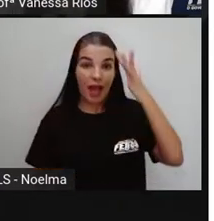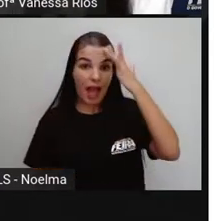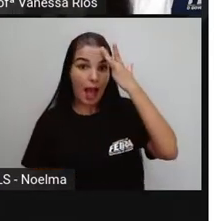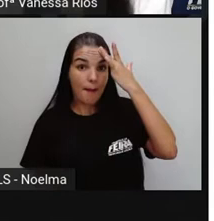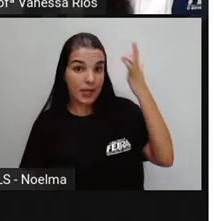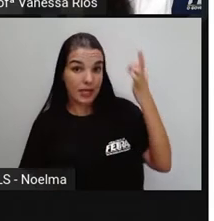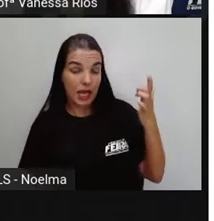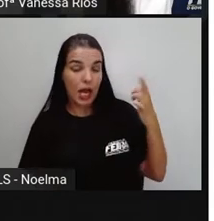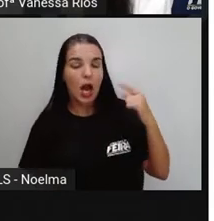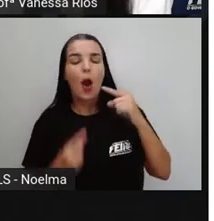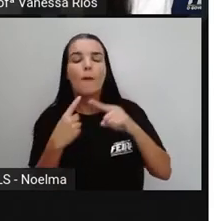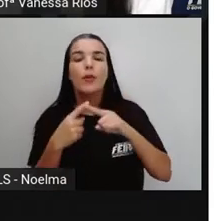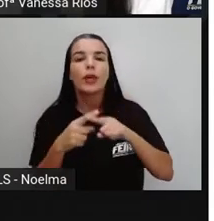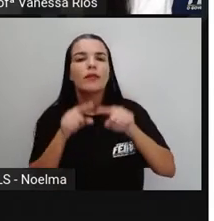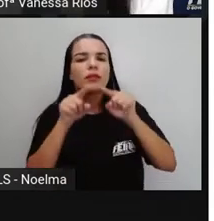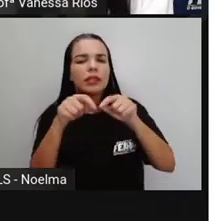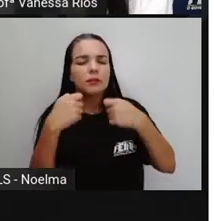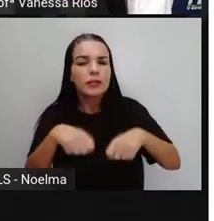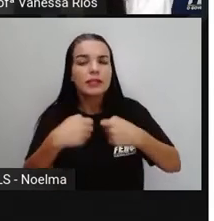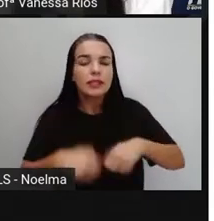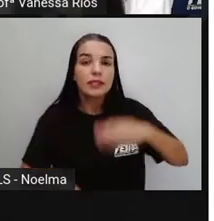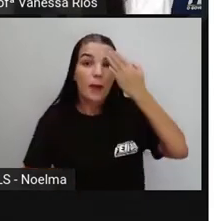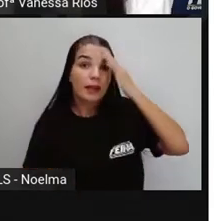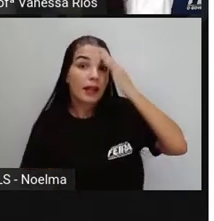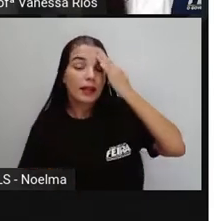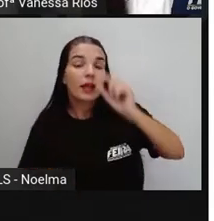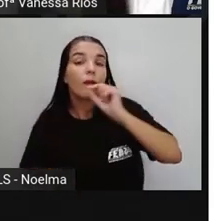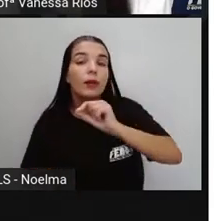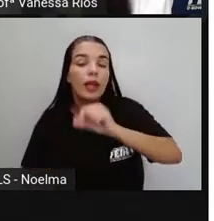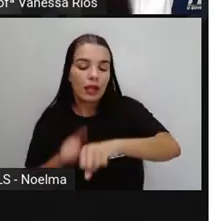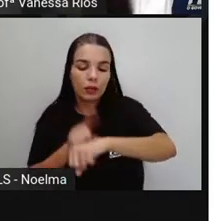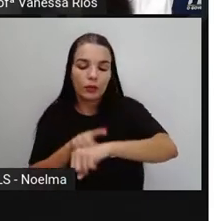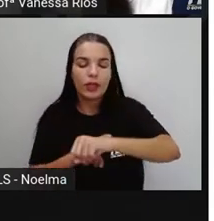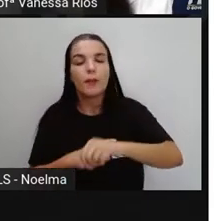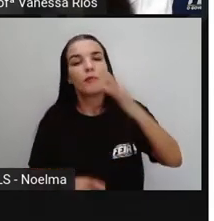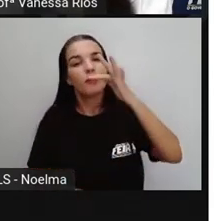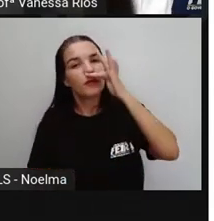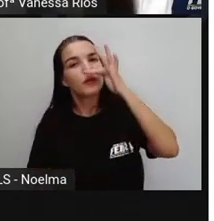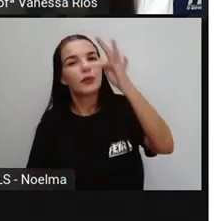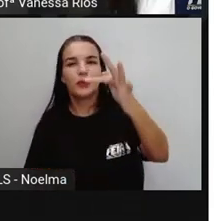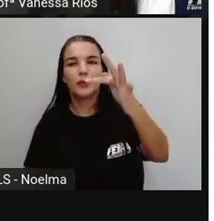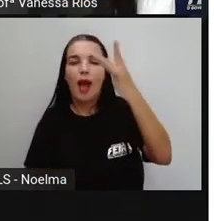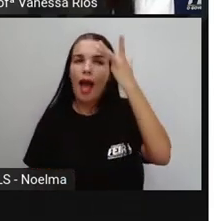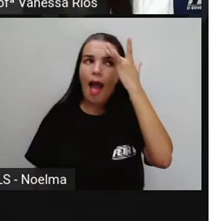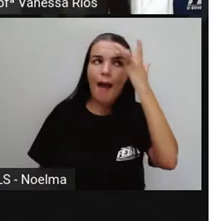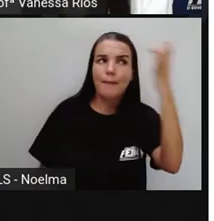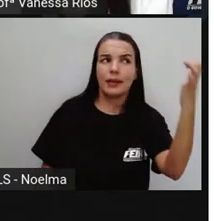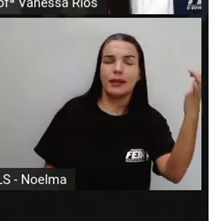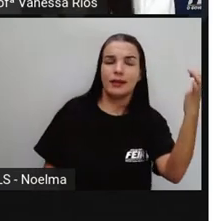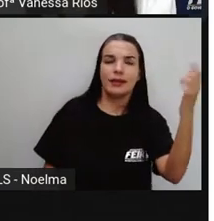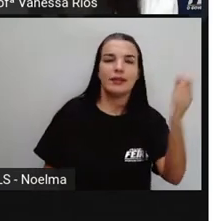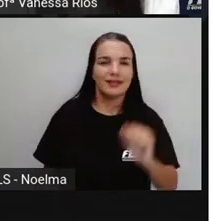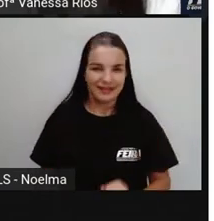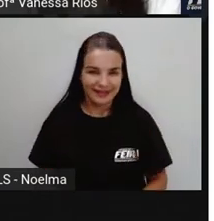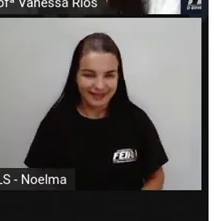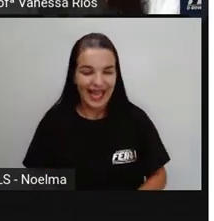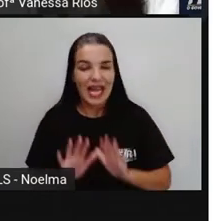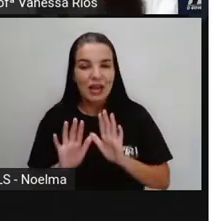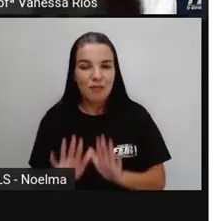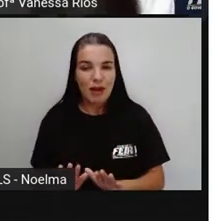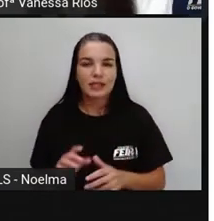Pra dar destaque, pra enfatizar que o tempo aí é o tempo futuro. Mas a pró poderia dizer, eles